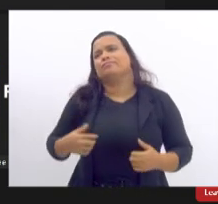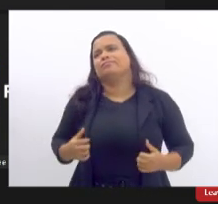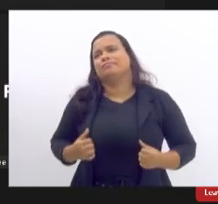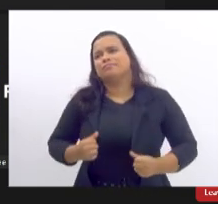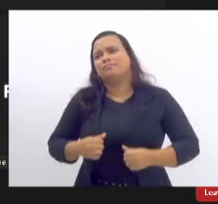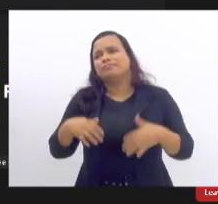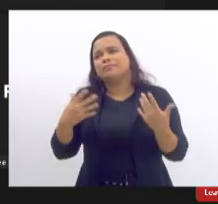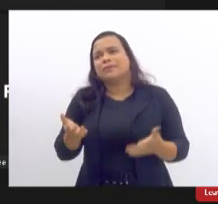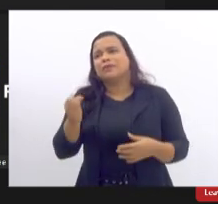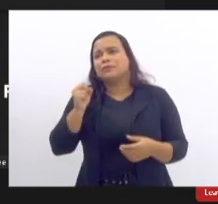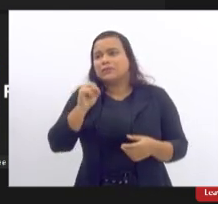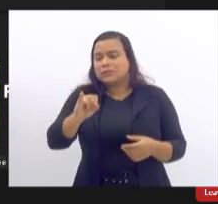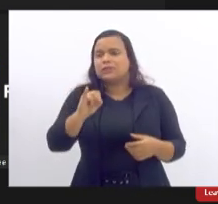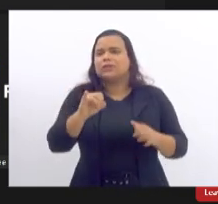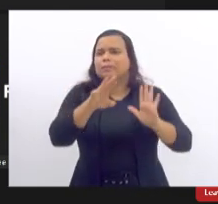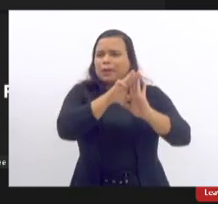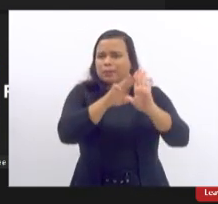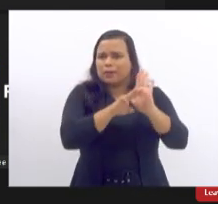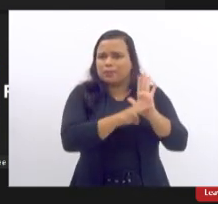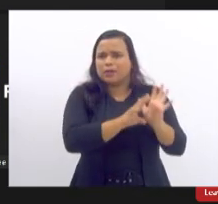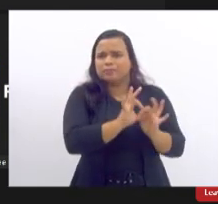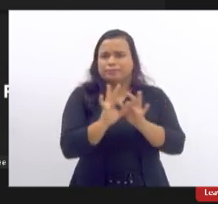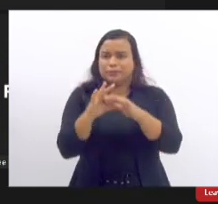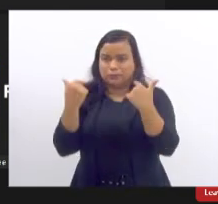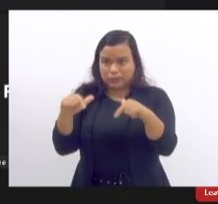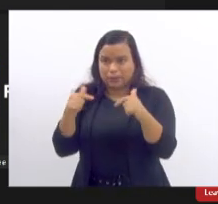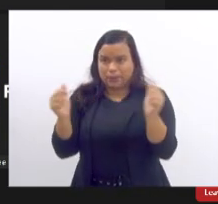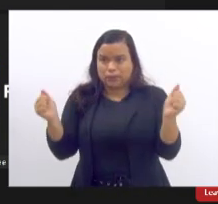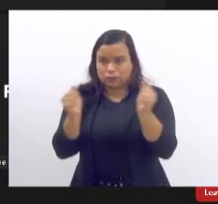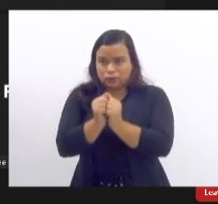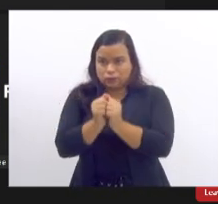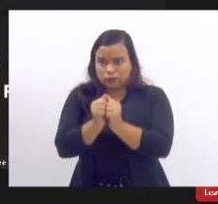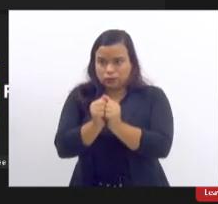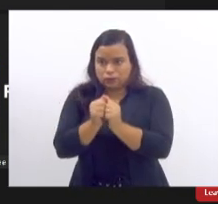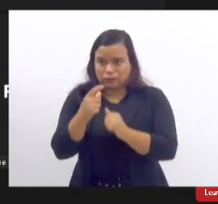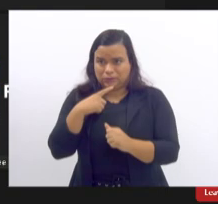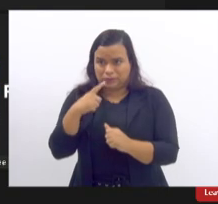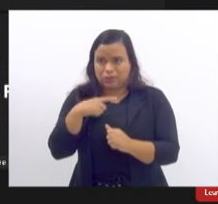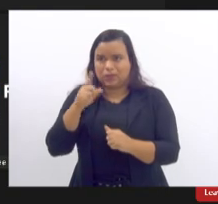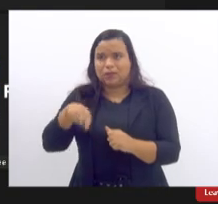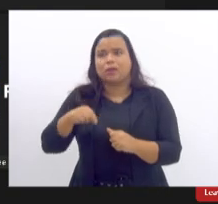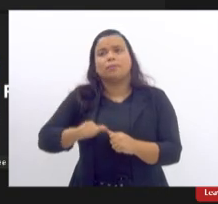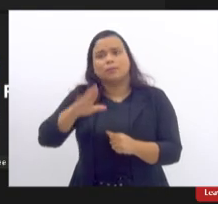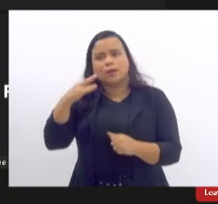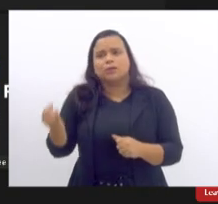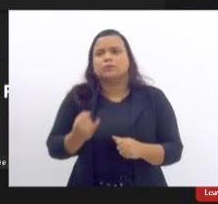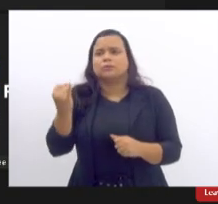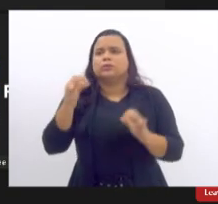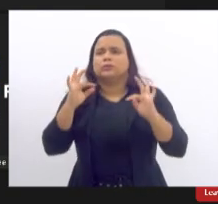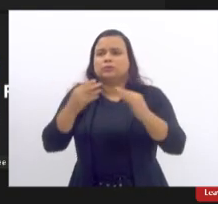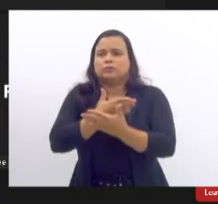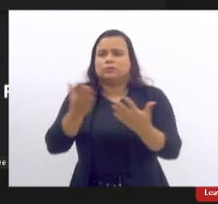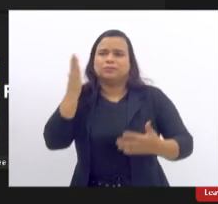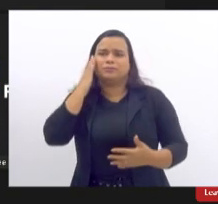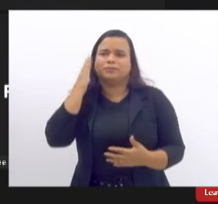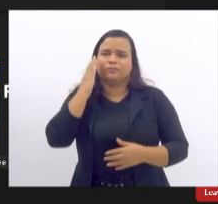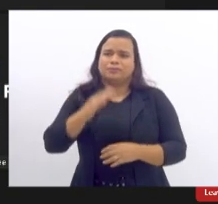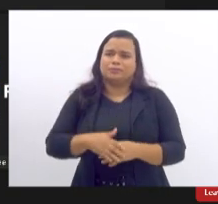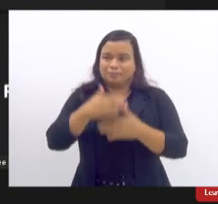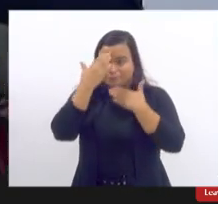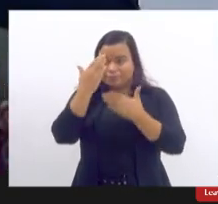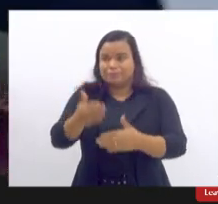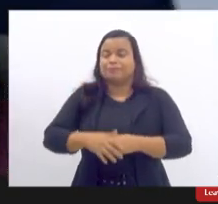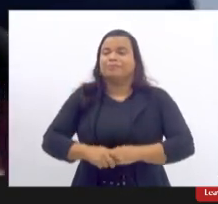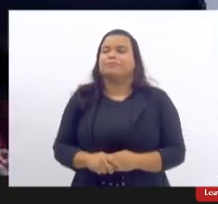tiver o banco associado a um trabalho em conjunto seria muito mais proveitoso para todos muito obrigado